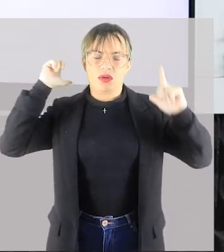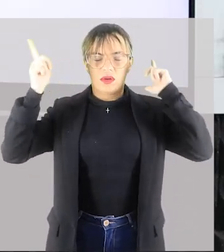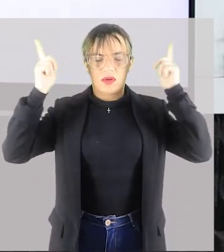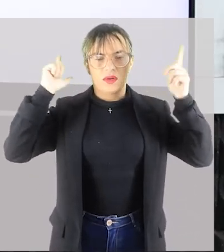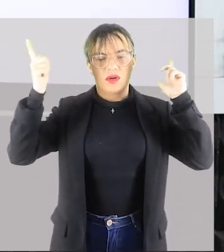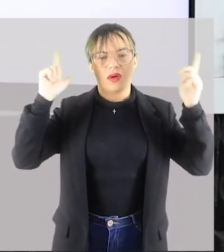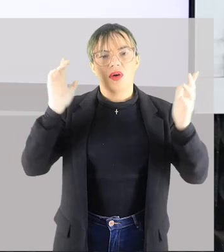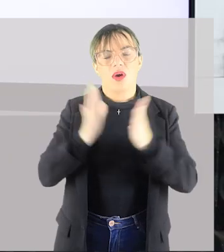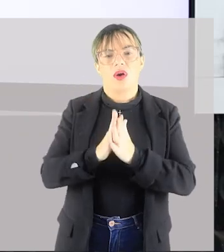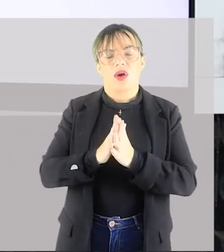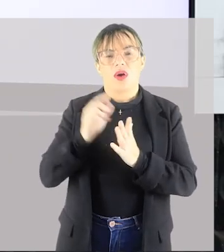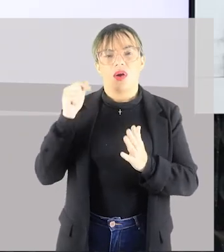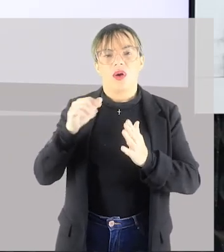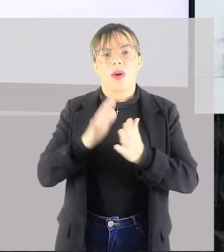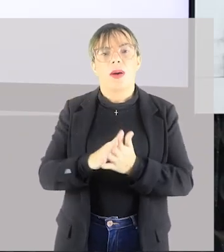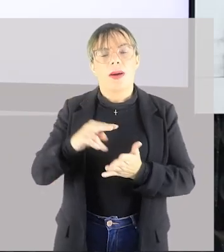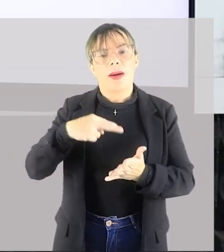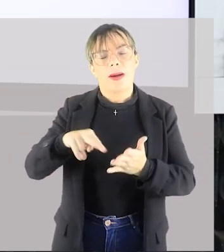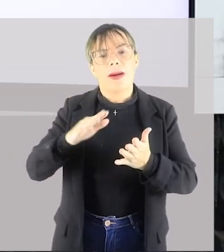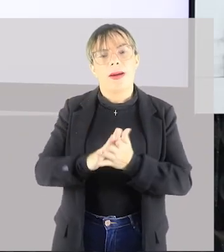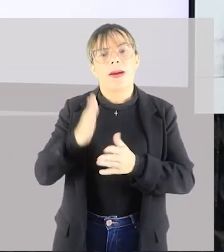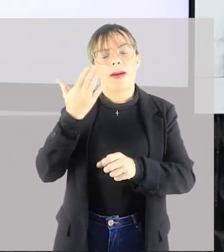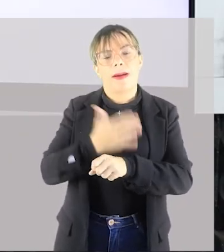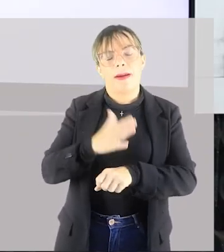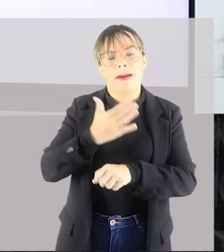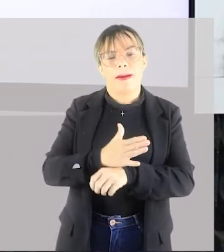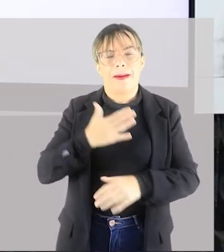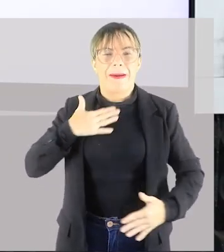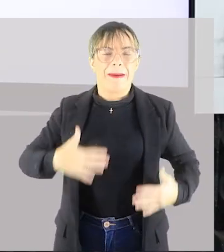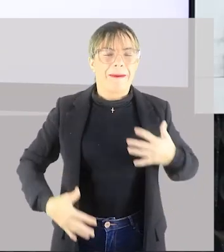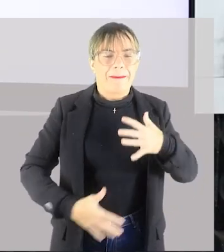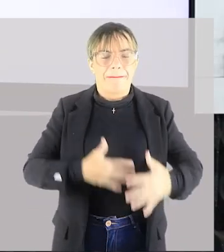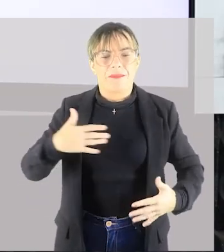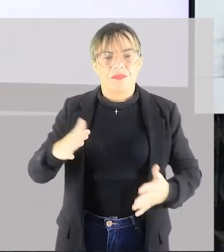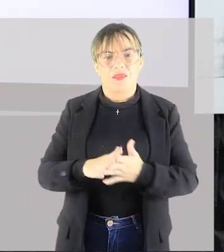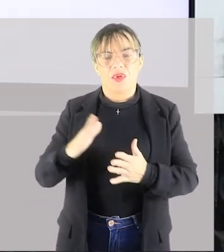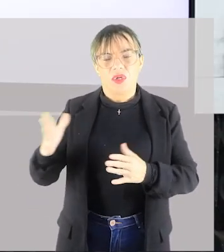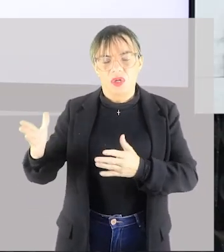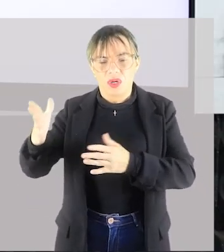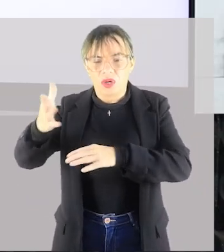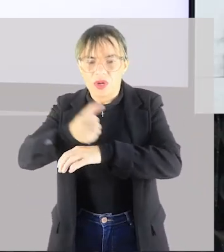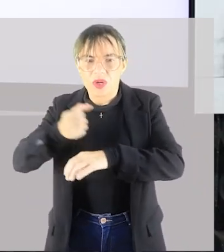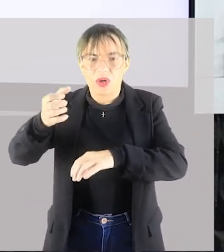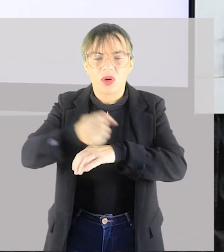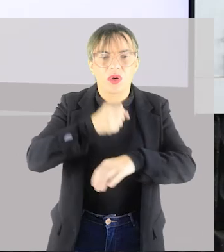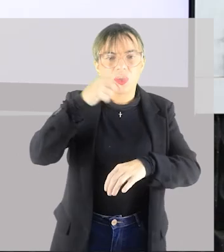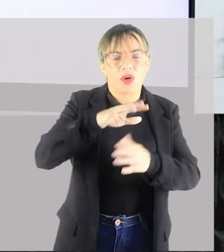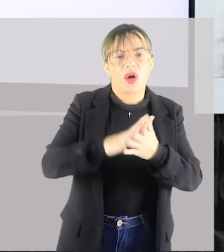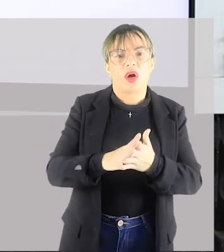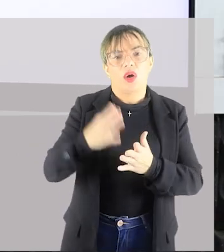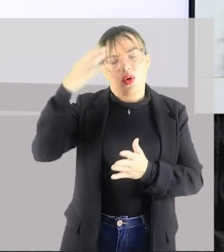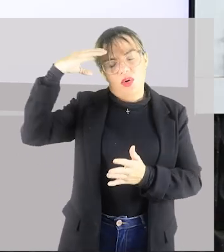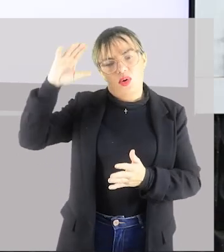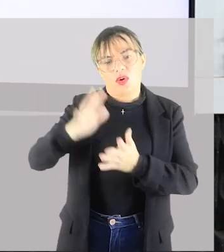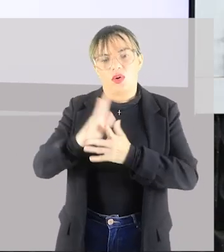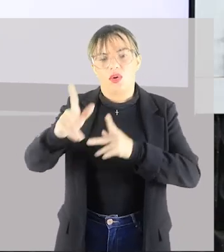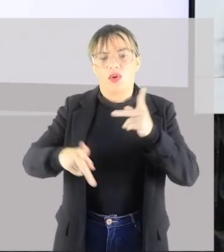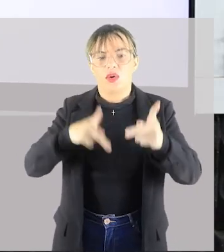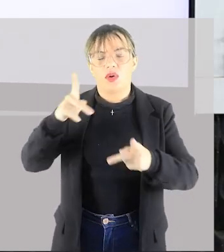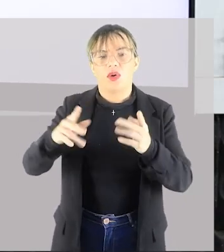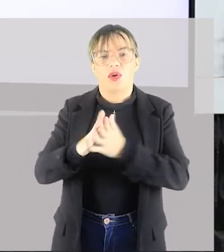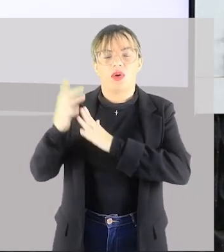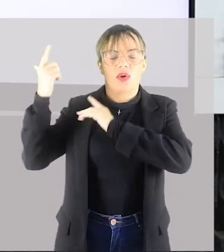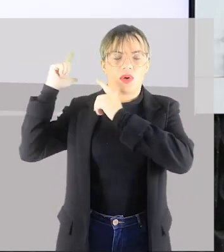Então, ela se apossa da cultura de um povo, das tradições, isso aí vai